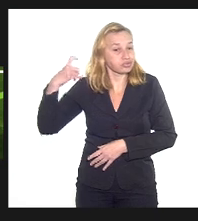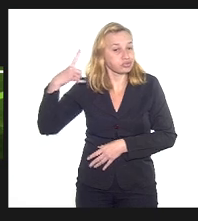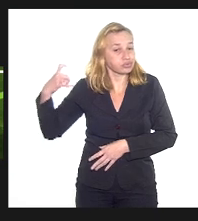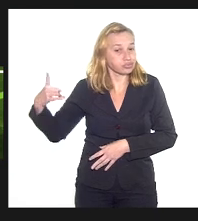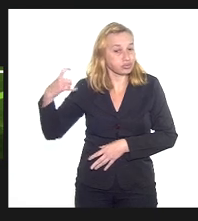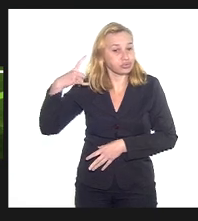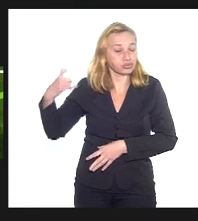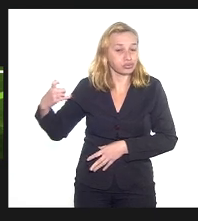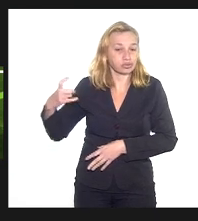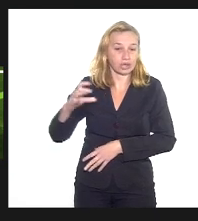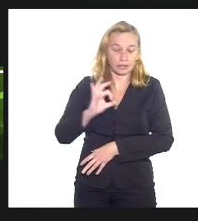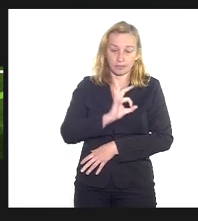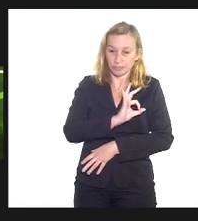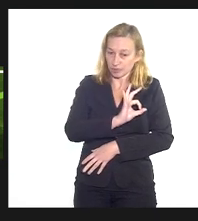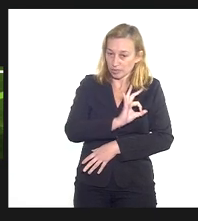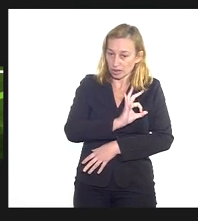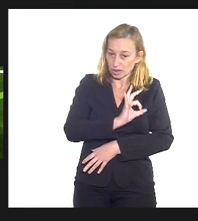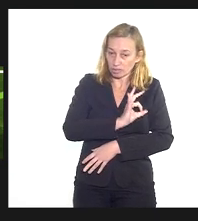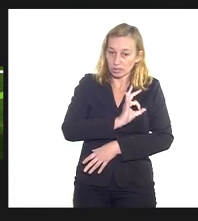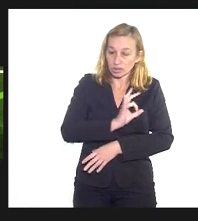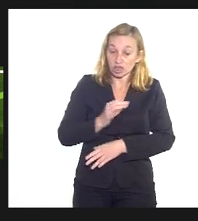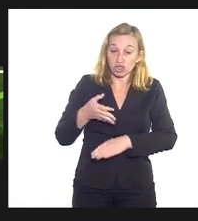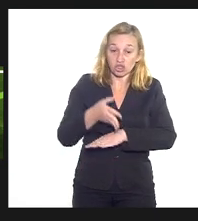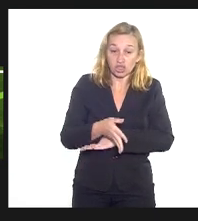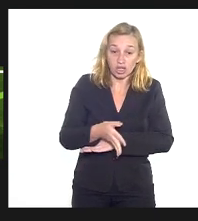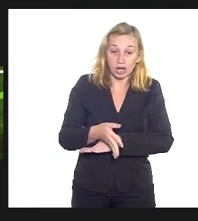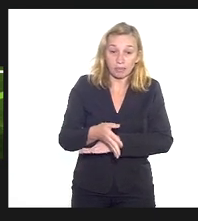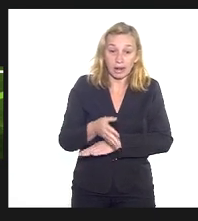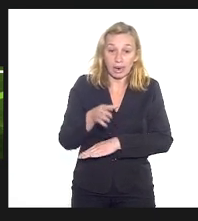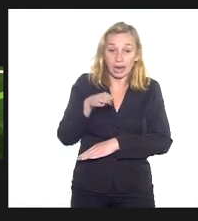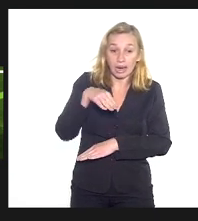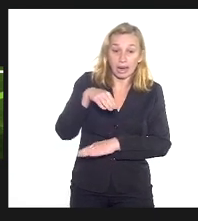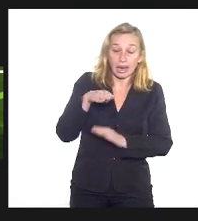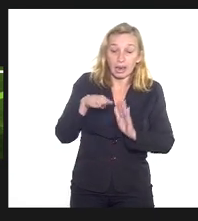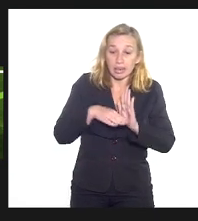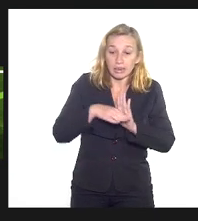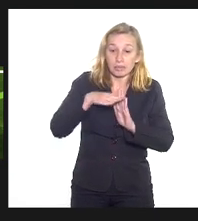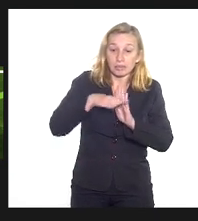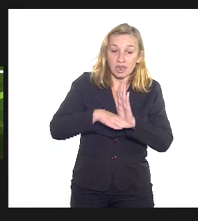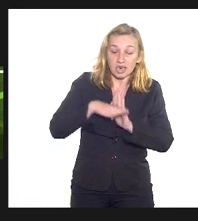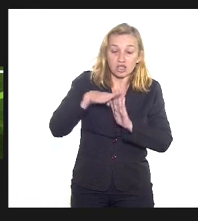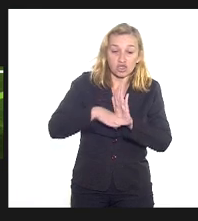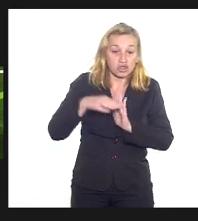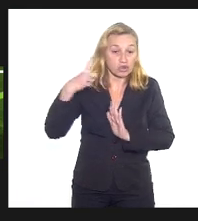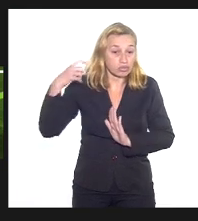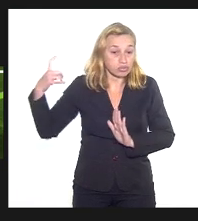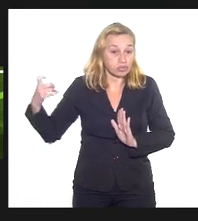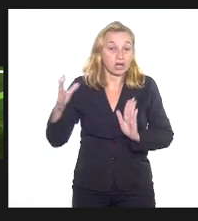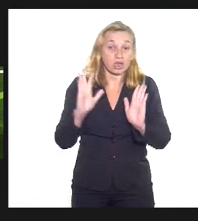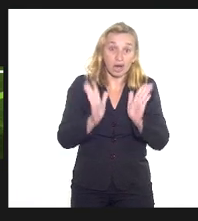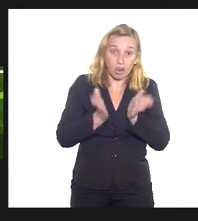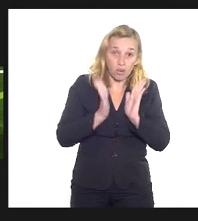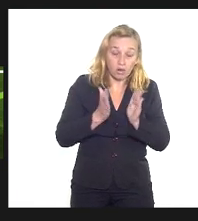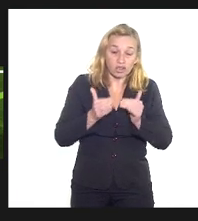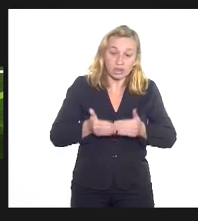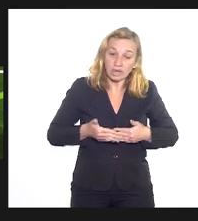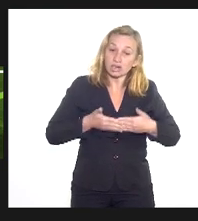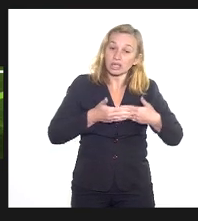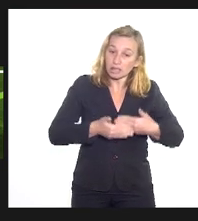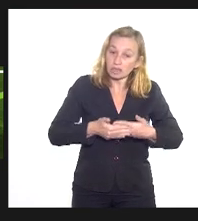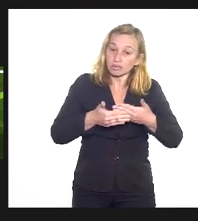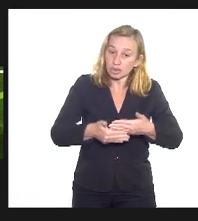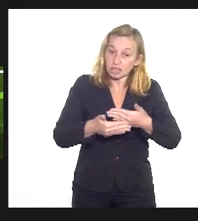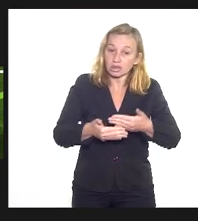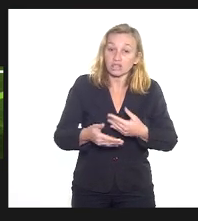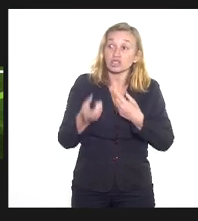nesses espaços sem um aparelho desse milímetro para medir e nós fizemos uma formação com essas pessoas e agora a gente está indo dialogar